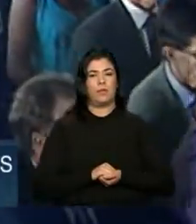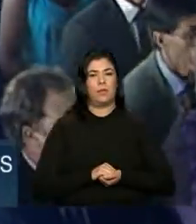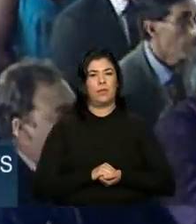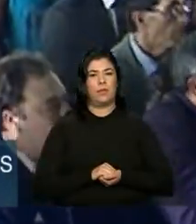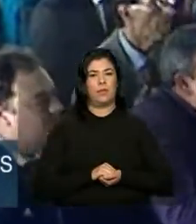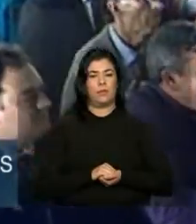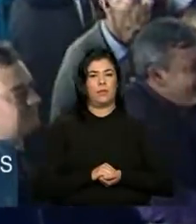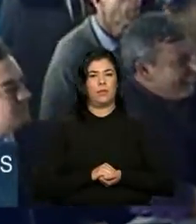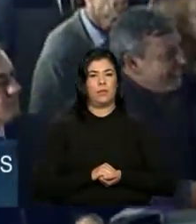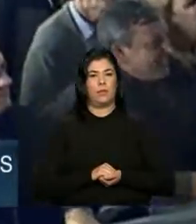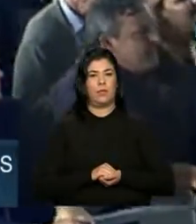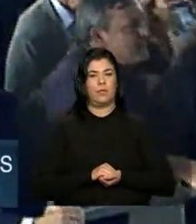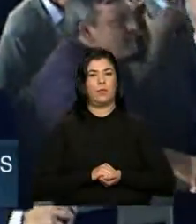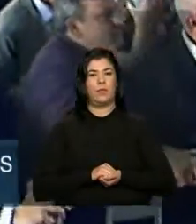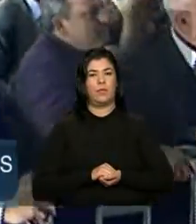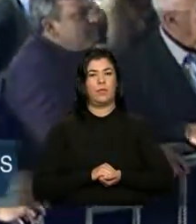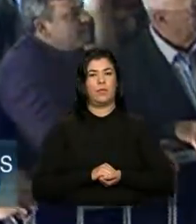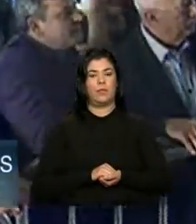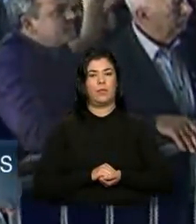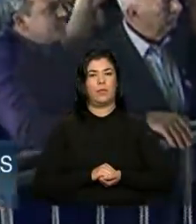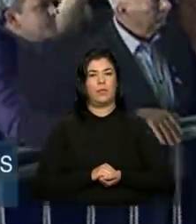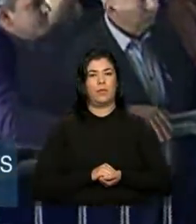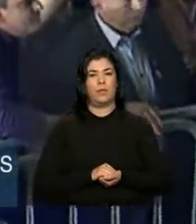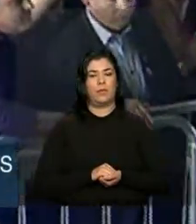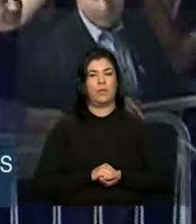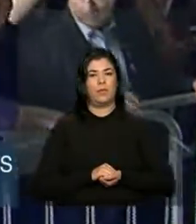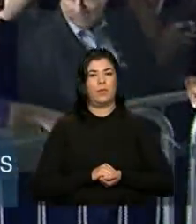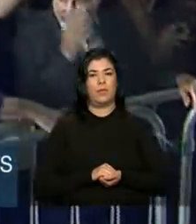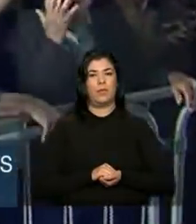Viva! Viva!